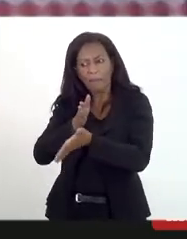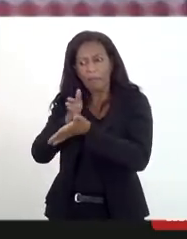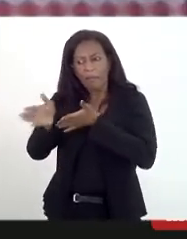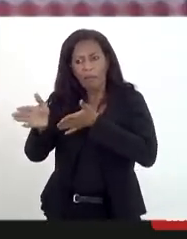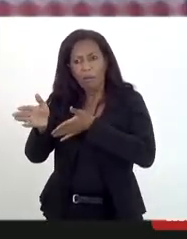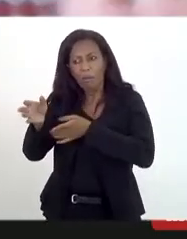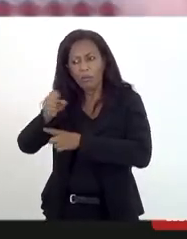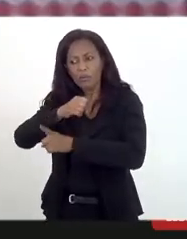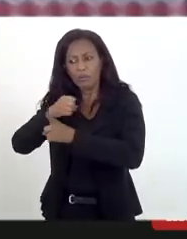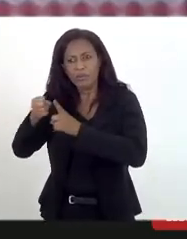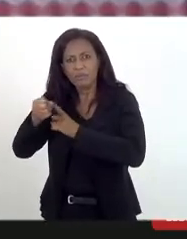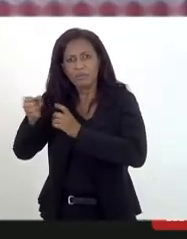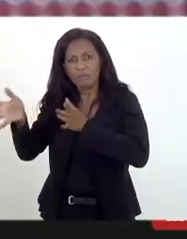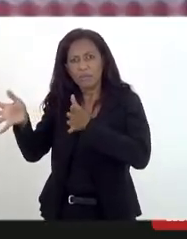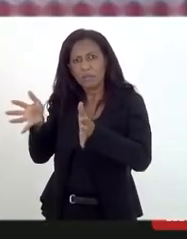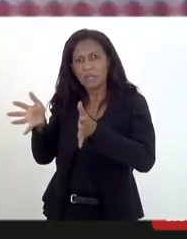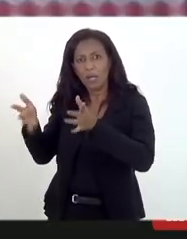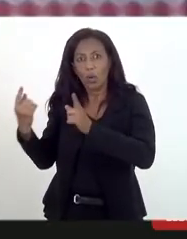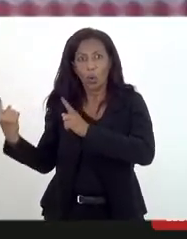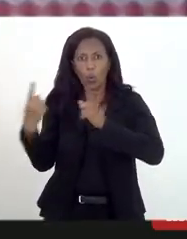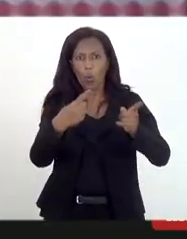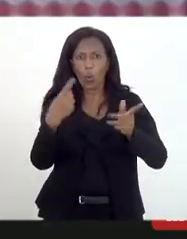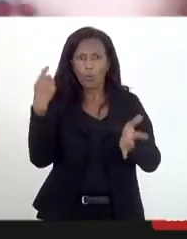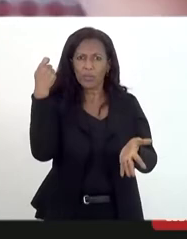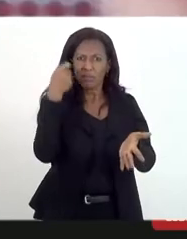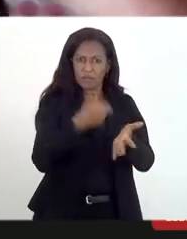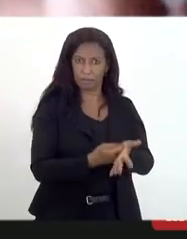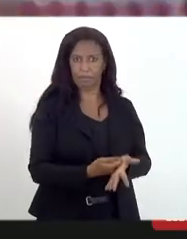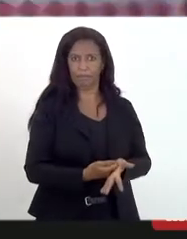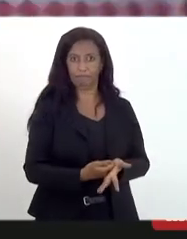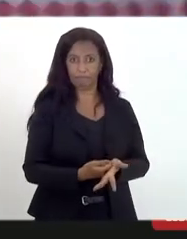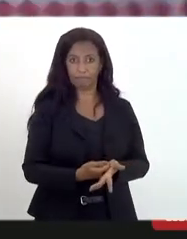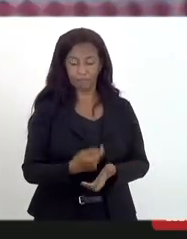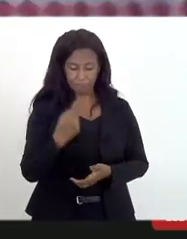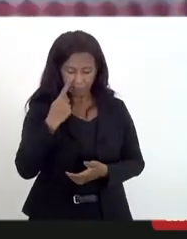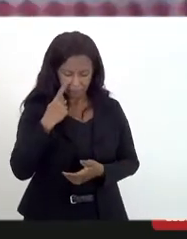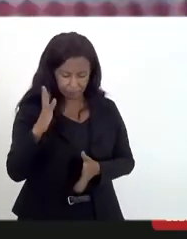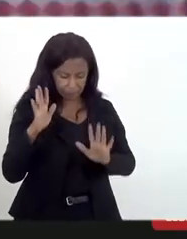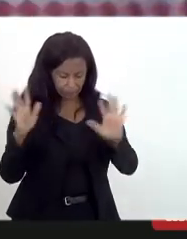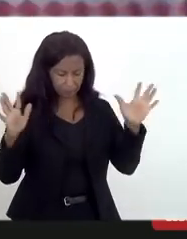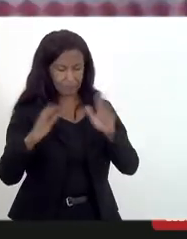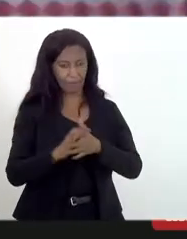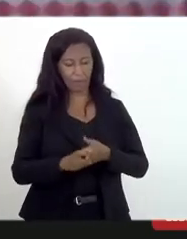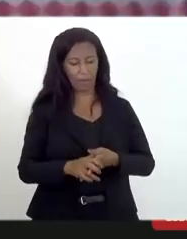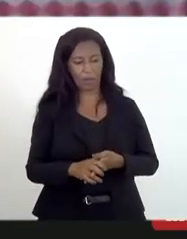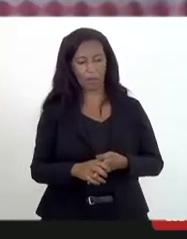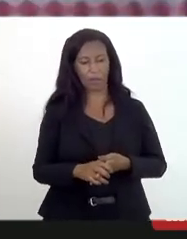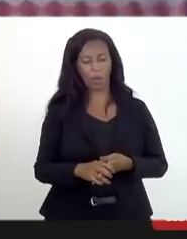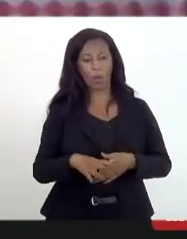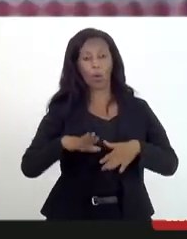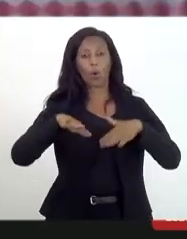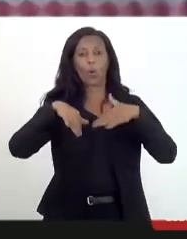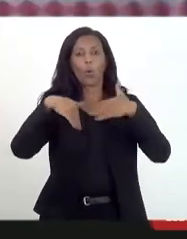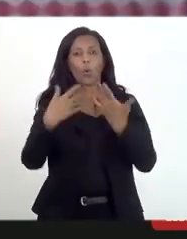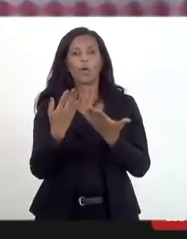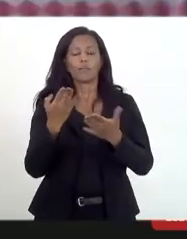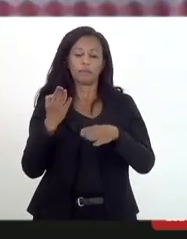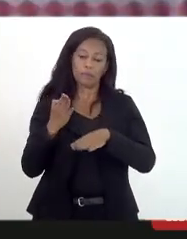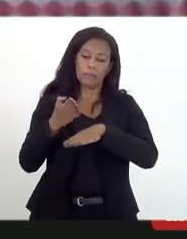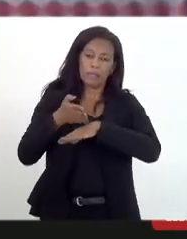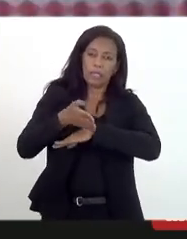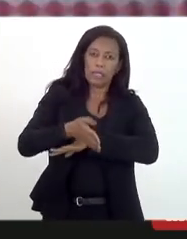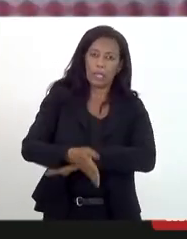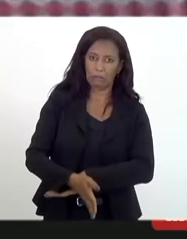maneira mais ampla contra essa afirmação veja quando você abraça uma profissão de fé